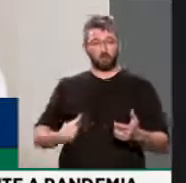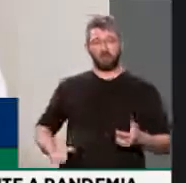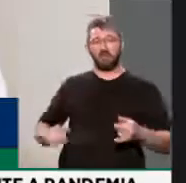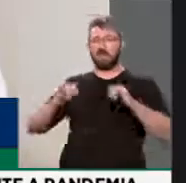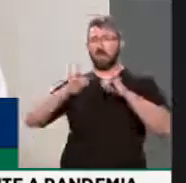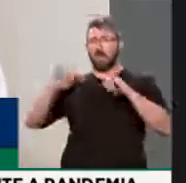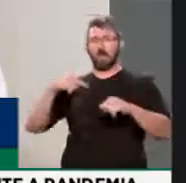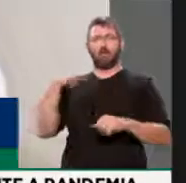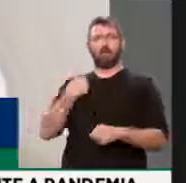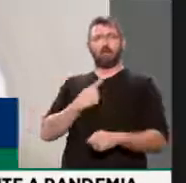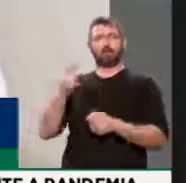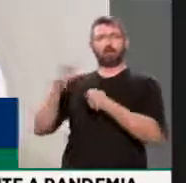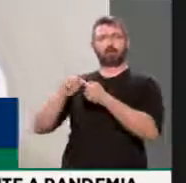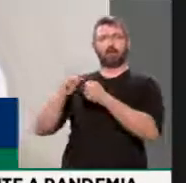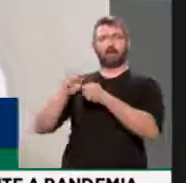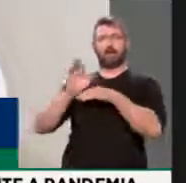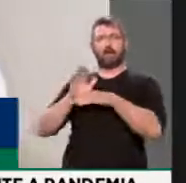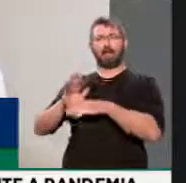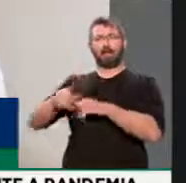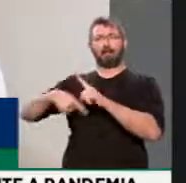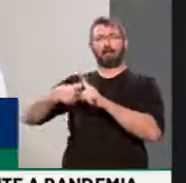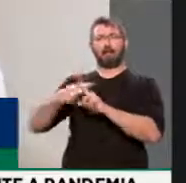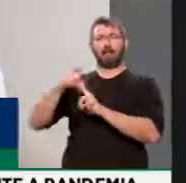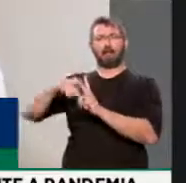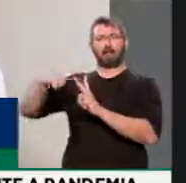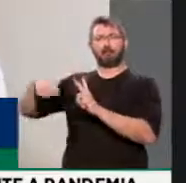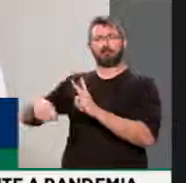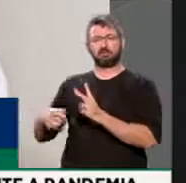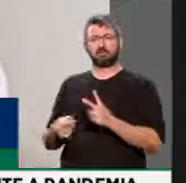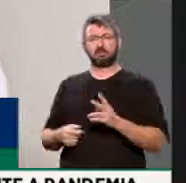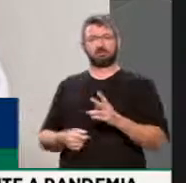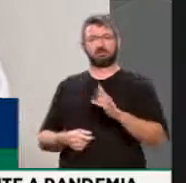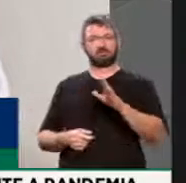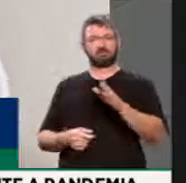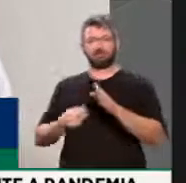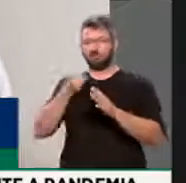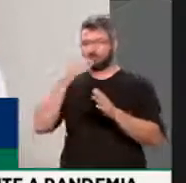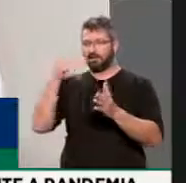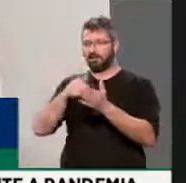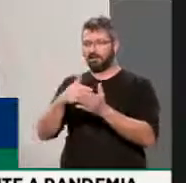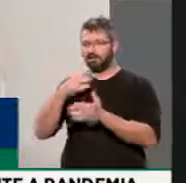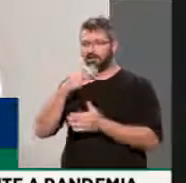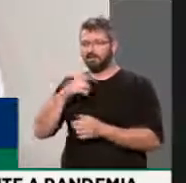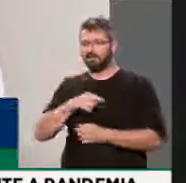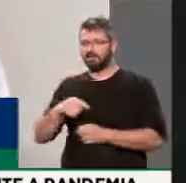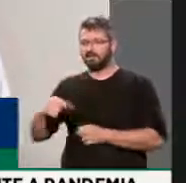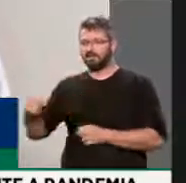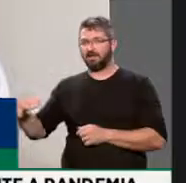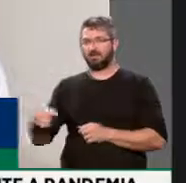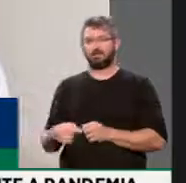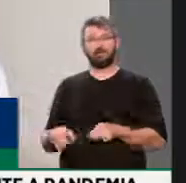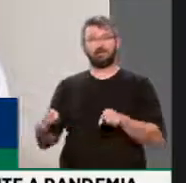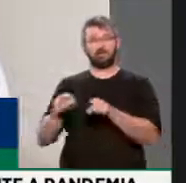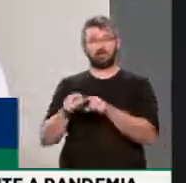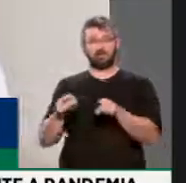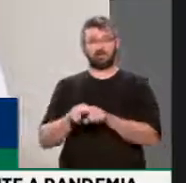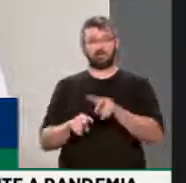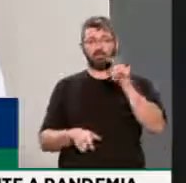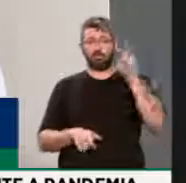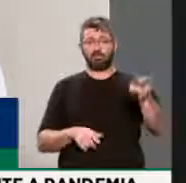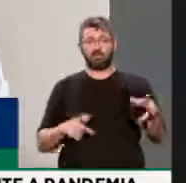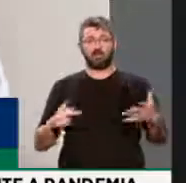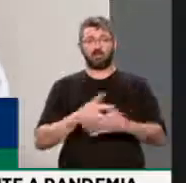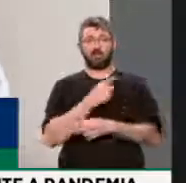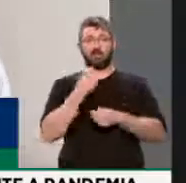anuncia a ampliação em dois meses, na verdade deveria ir até o final do ano. E é isso que se vê também em relação